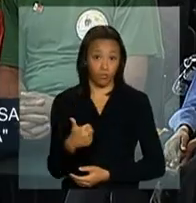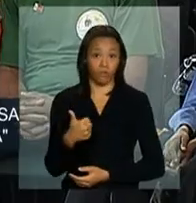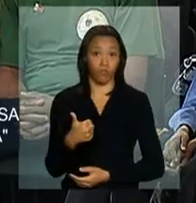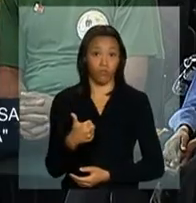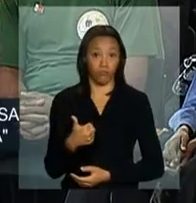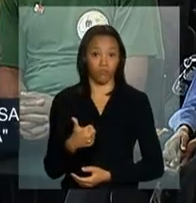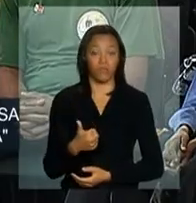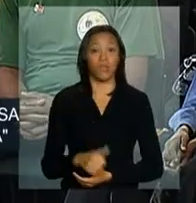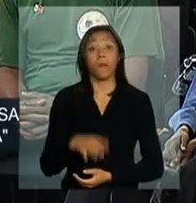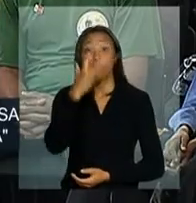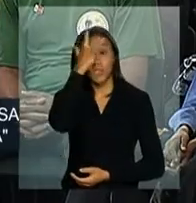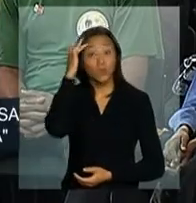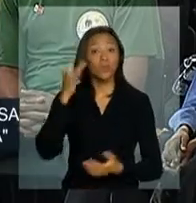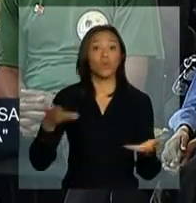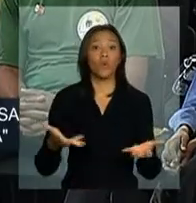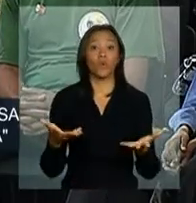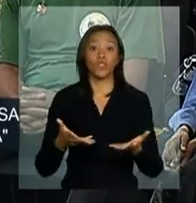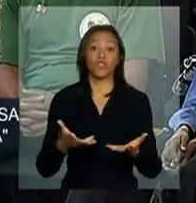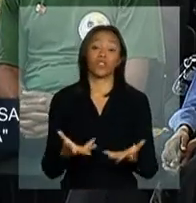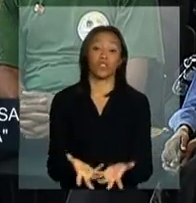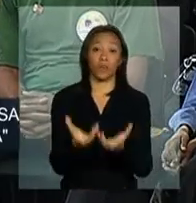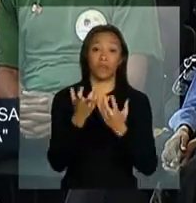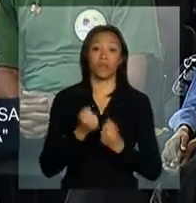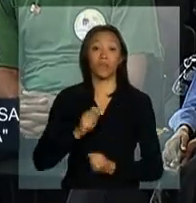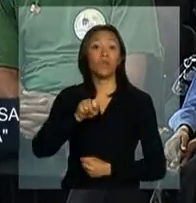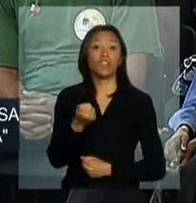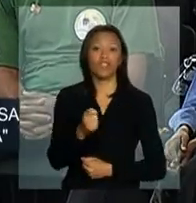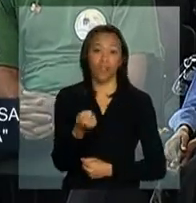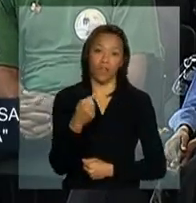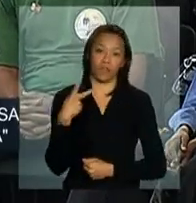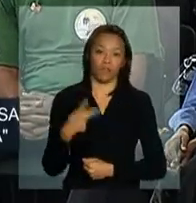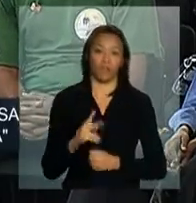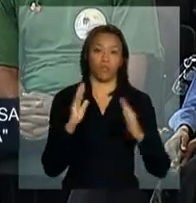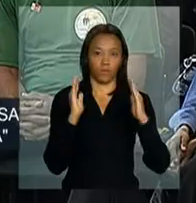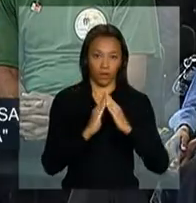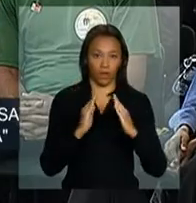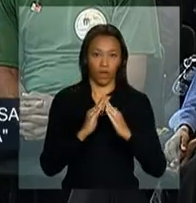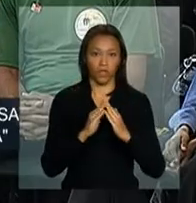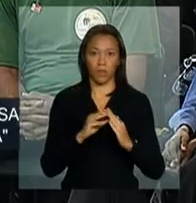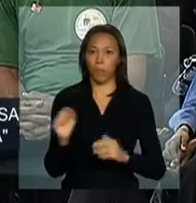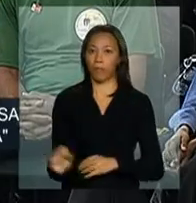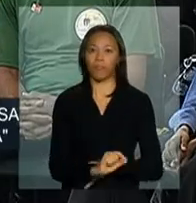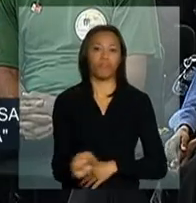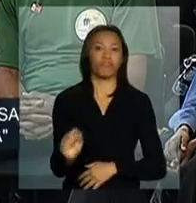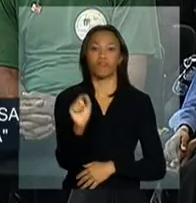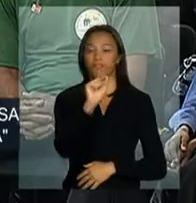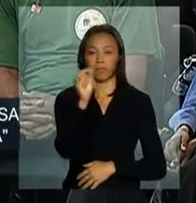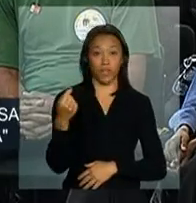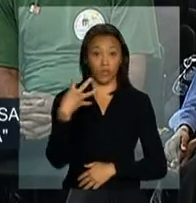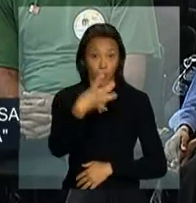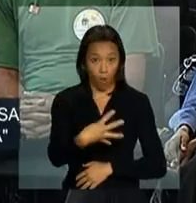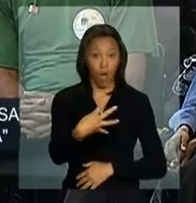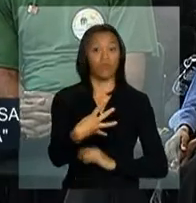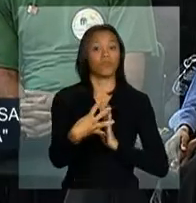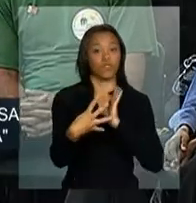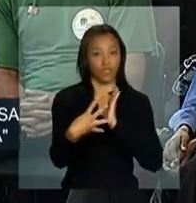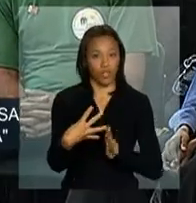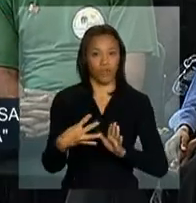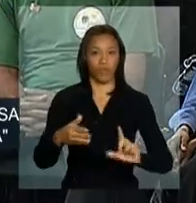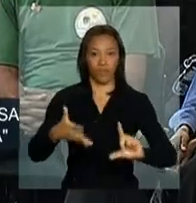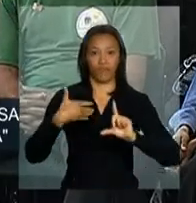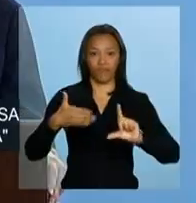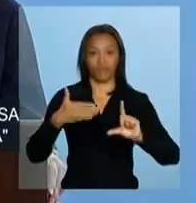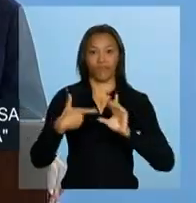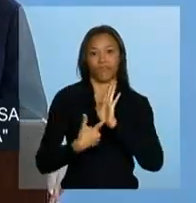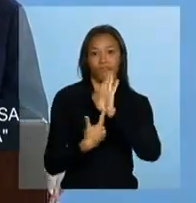estão recebendo a chave do Minha Casa Minha Vida nas quatro localidades que foram passadas aqui.